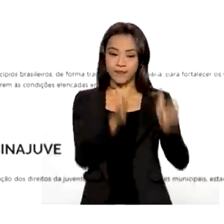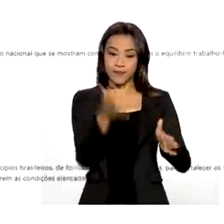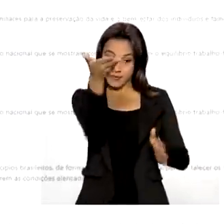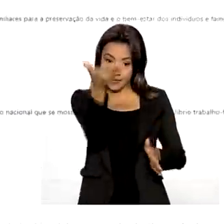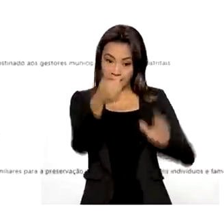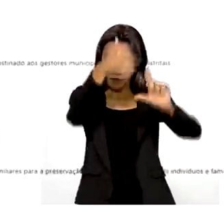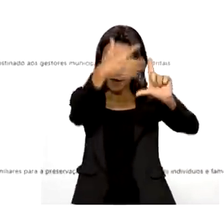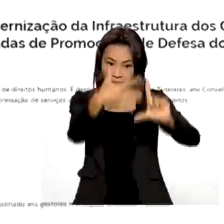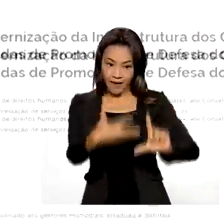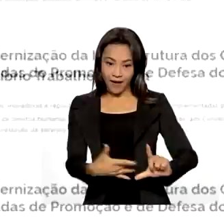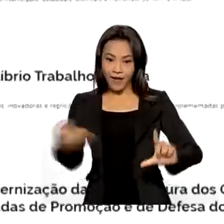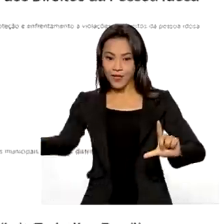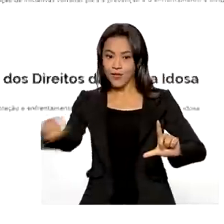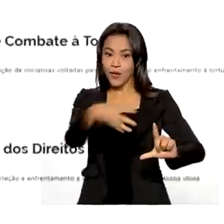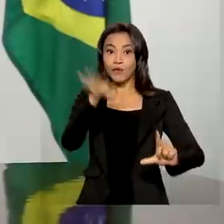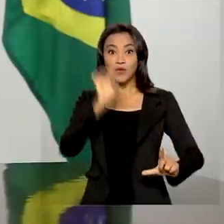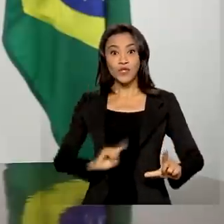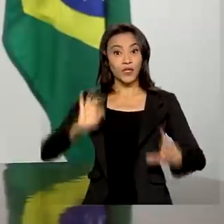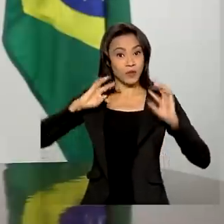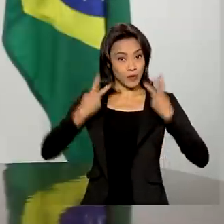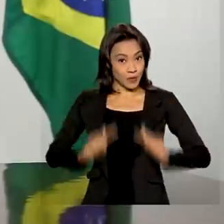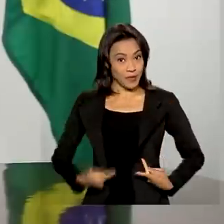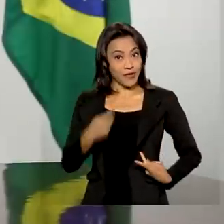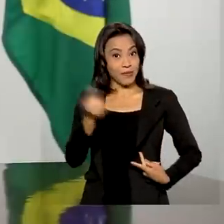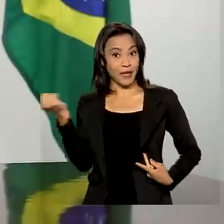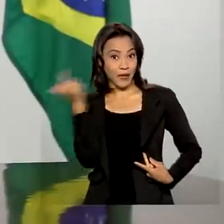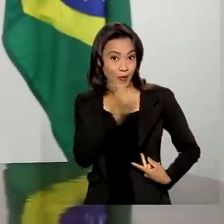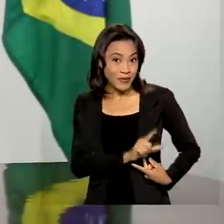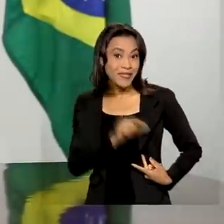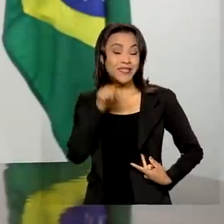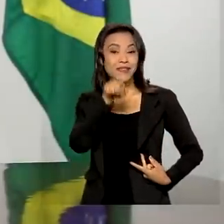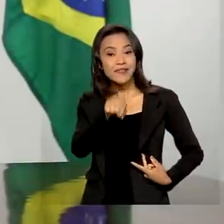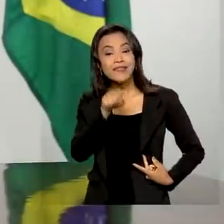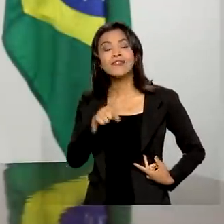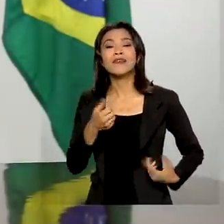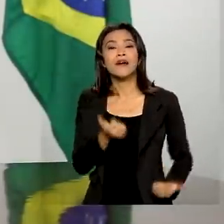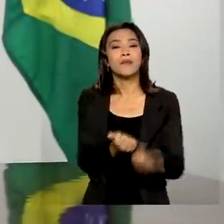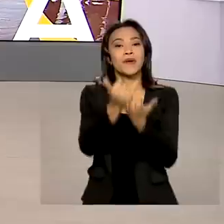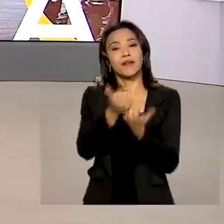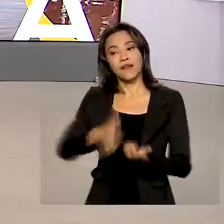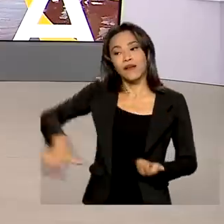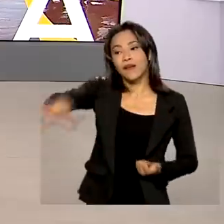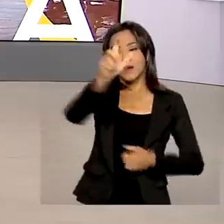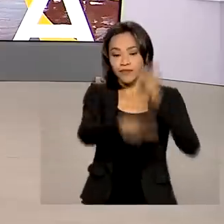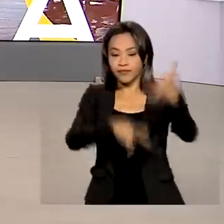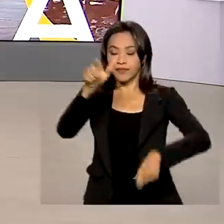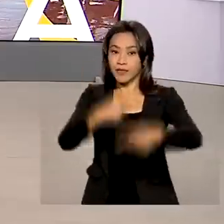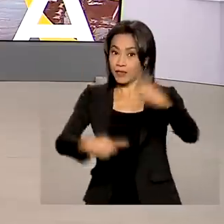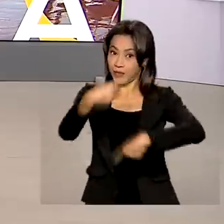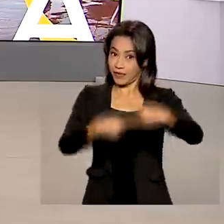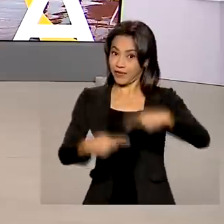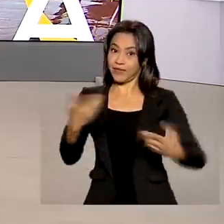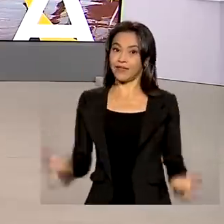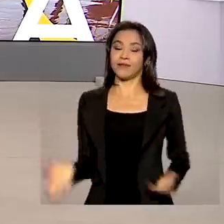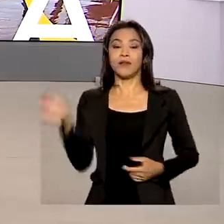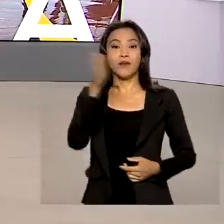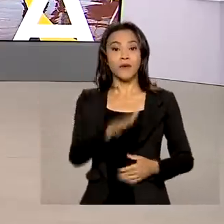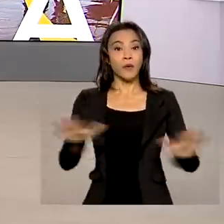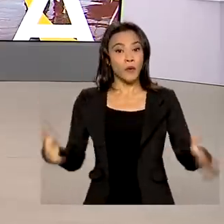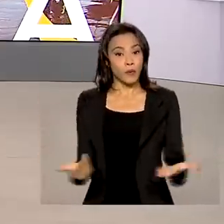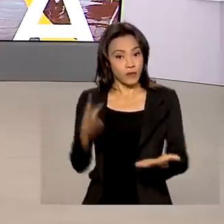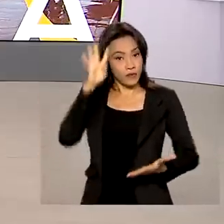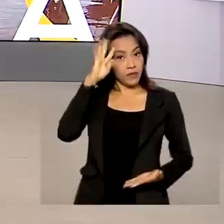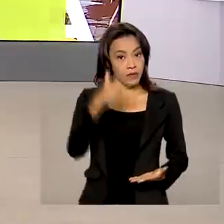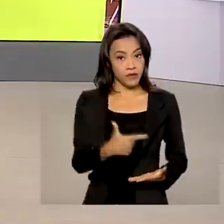Humanos ganha nova estrutura para maior alcance do cidadão a políticas públicas. O Brasil em Dia desta quarta